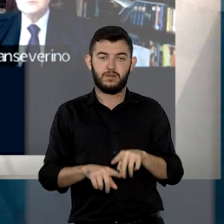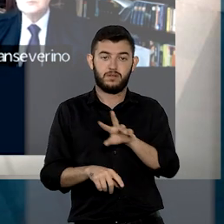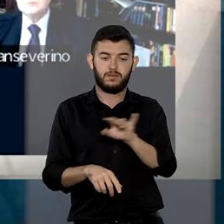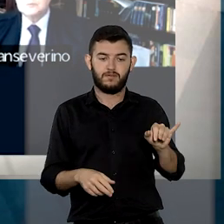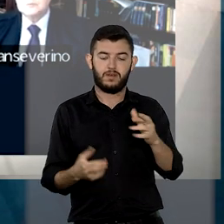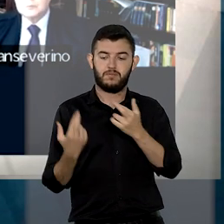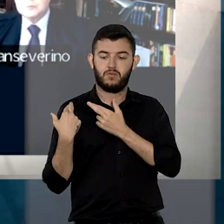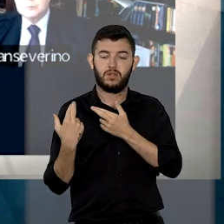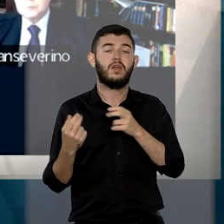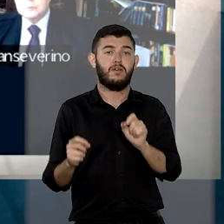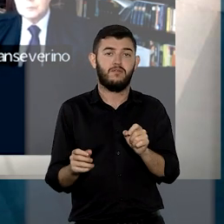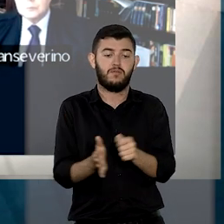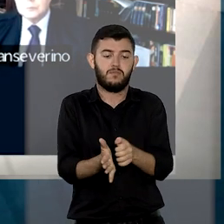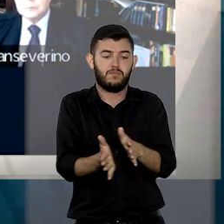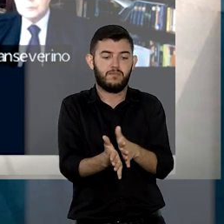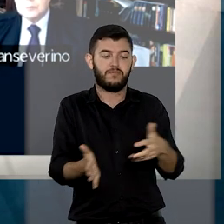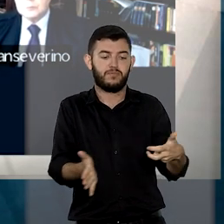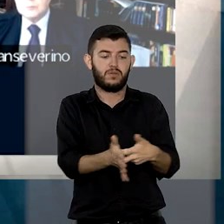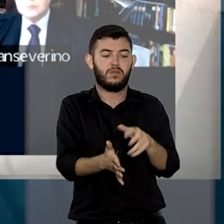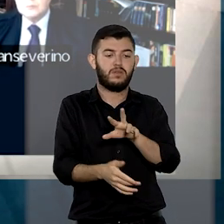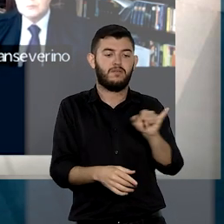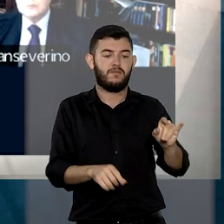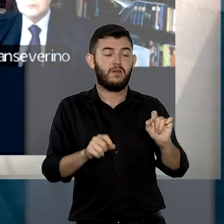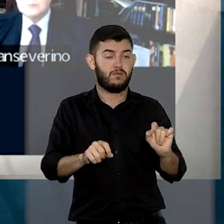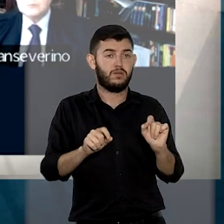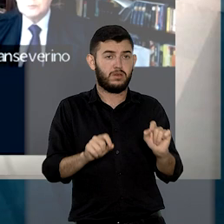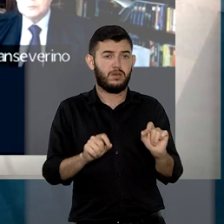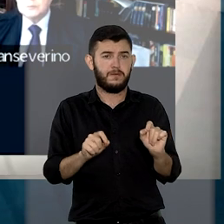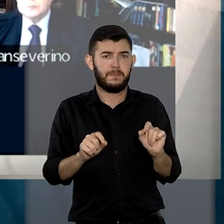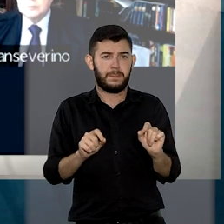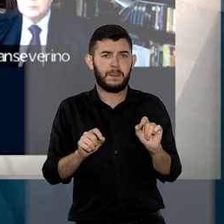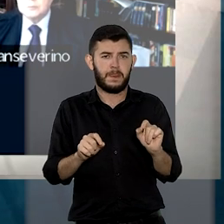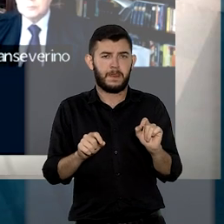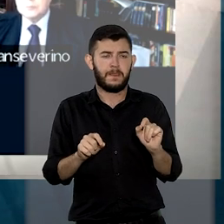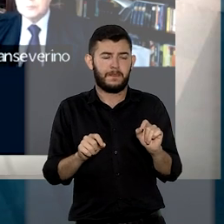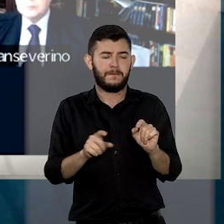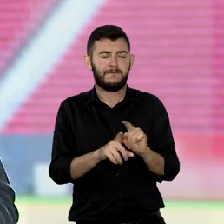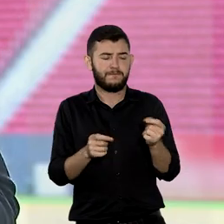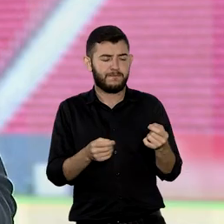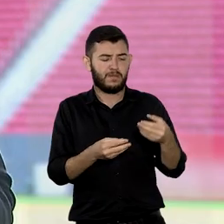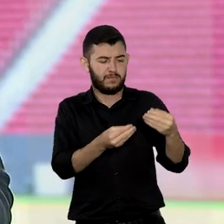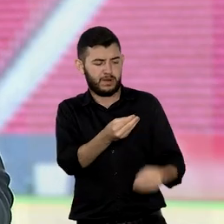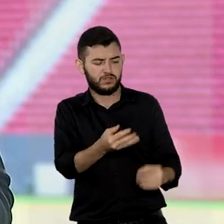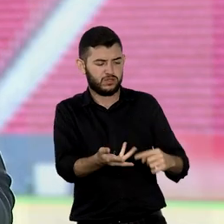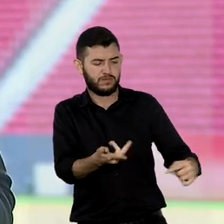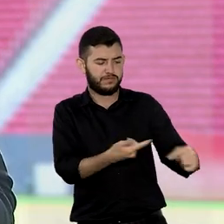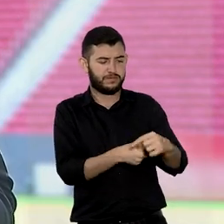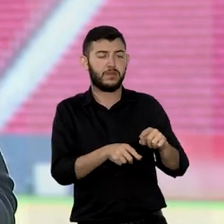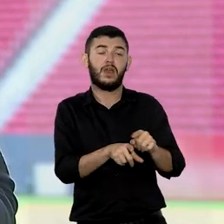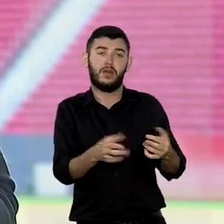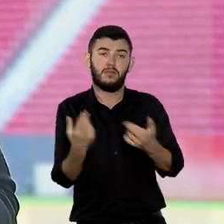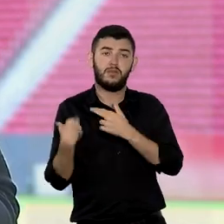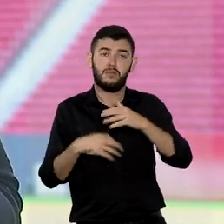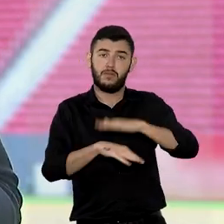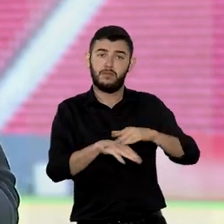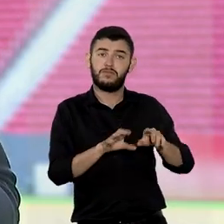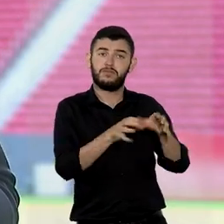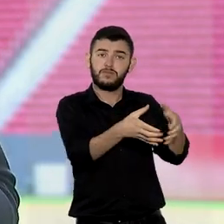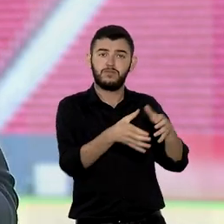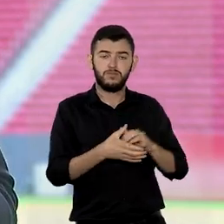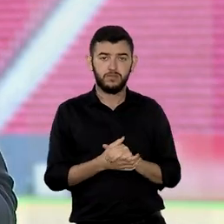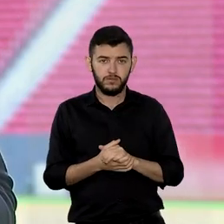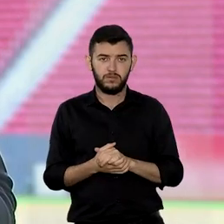pelos danos causados solidariamente com a entidade organizadora da competição. No processo, torcedores corintianos